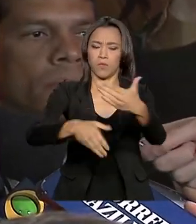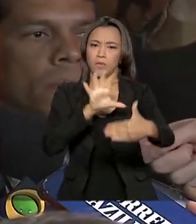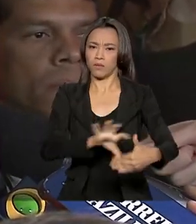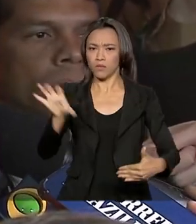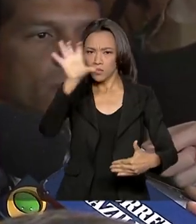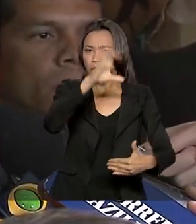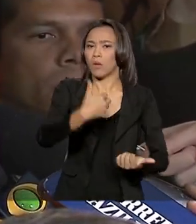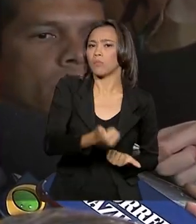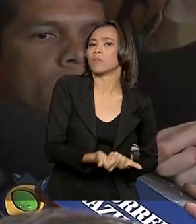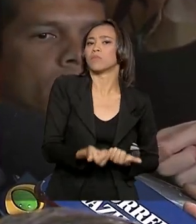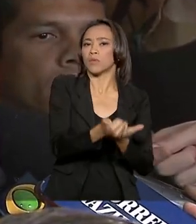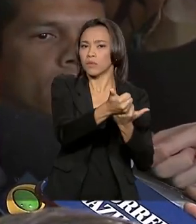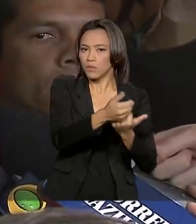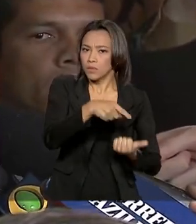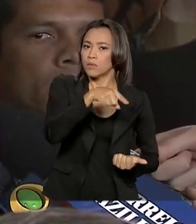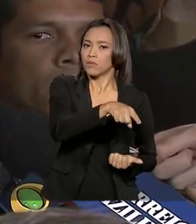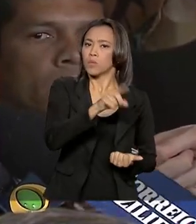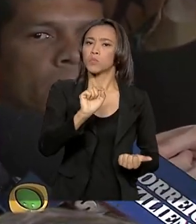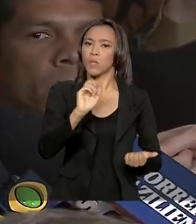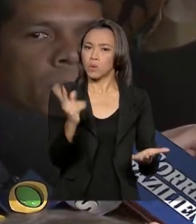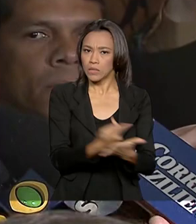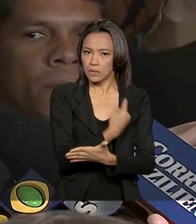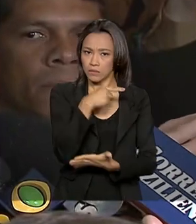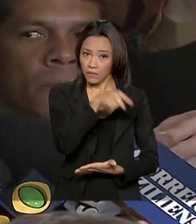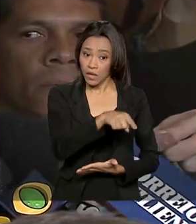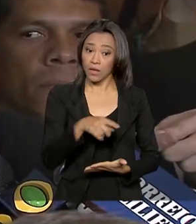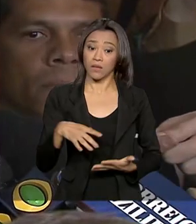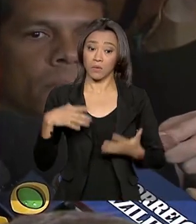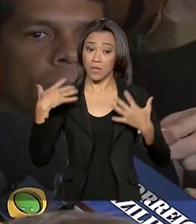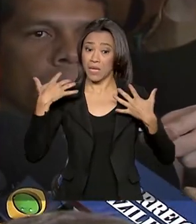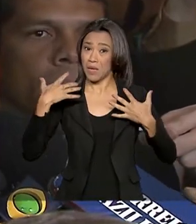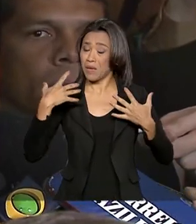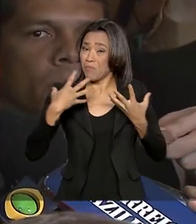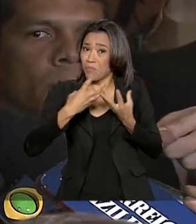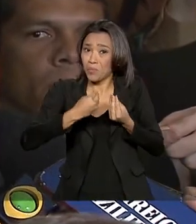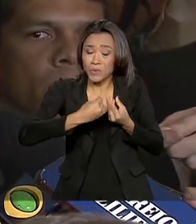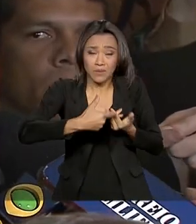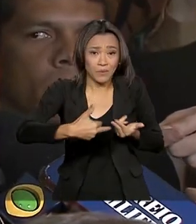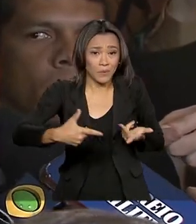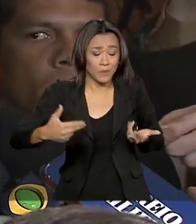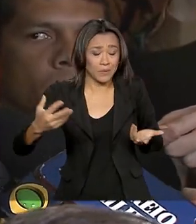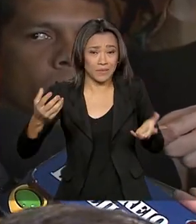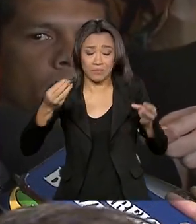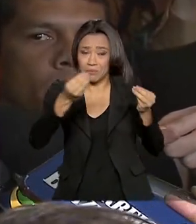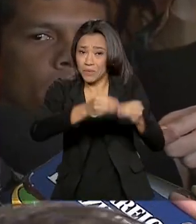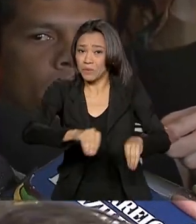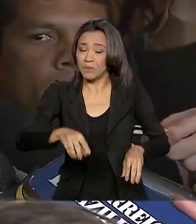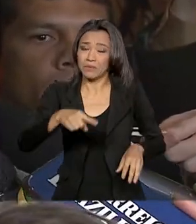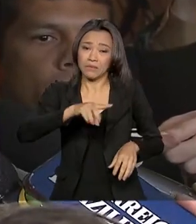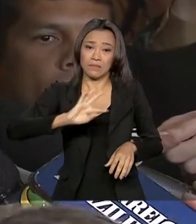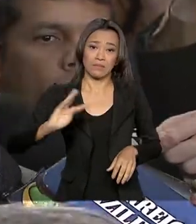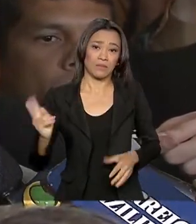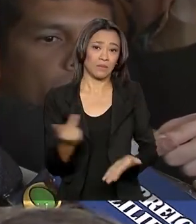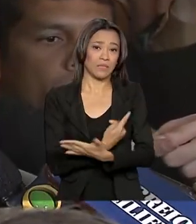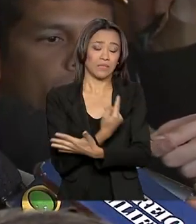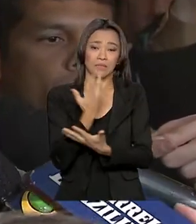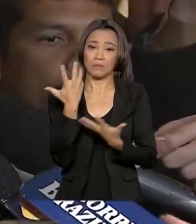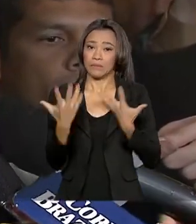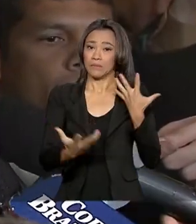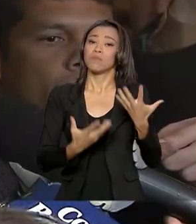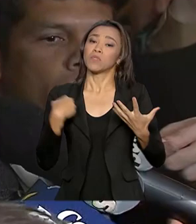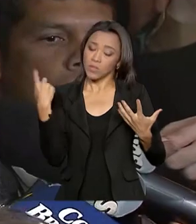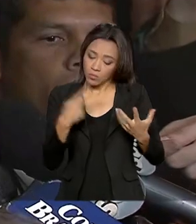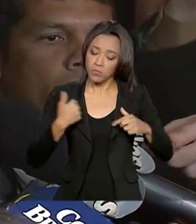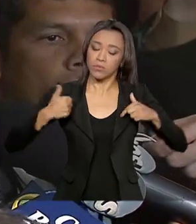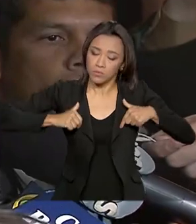ele já estava ligado no tocante a isso. Agora, uma área muito grande que foi atingida. É difícil você atender a todos, mas estamos fazendo o